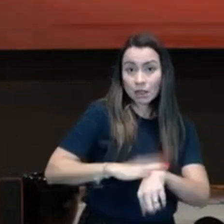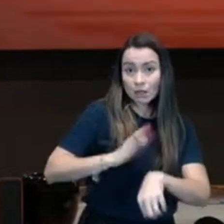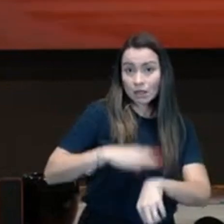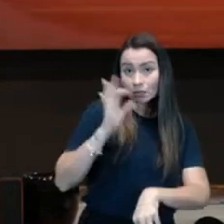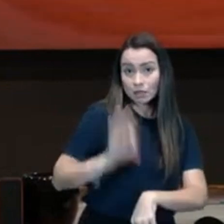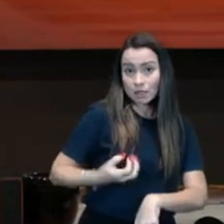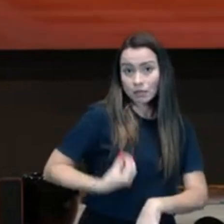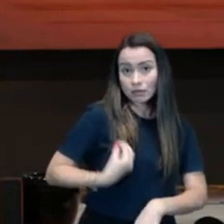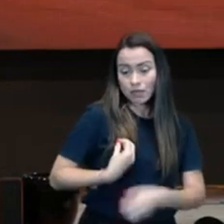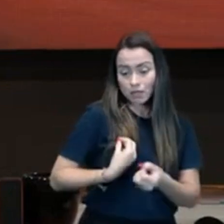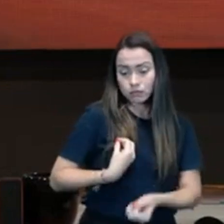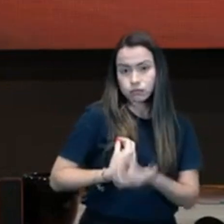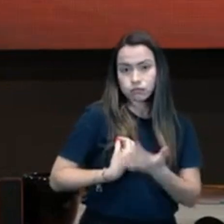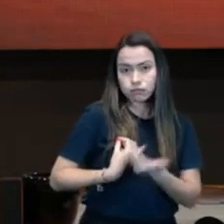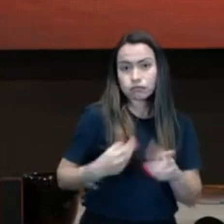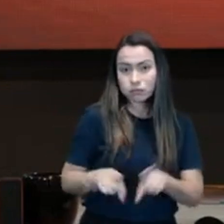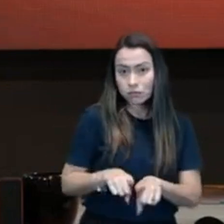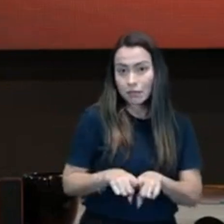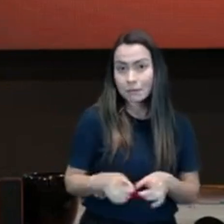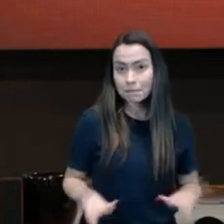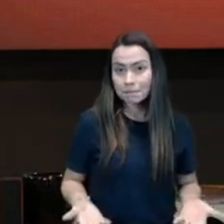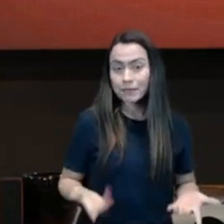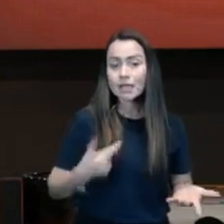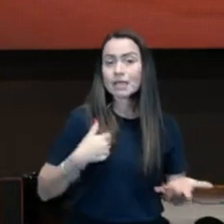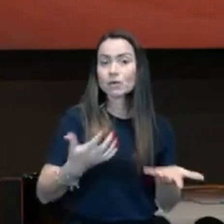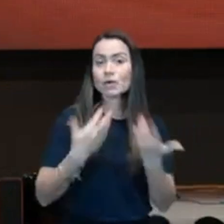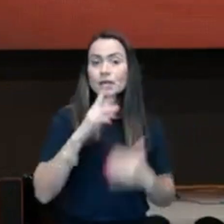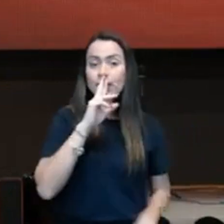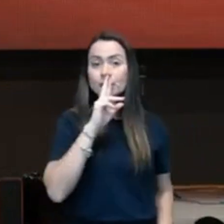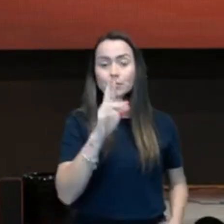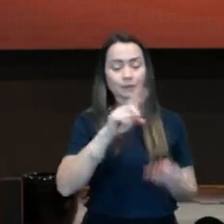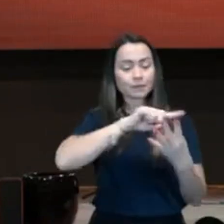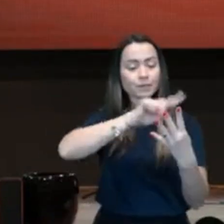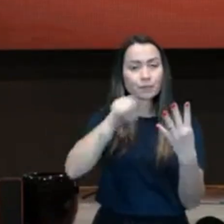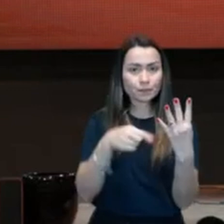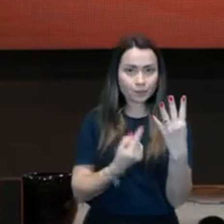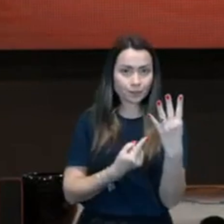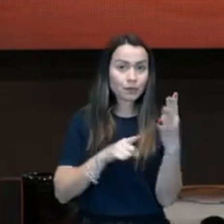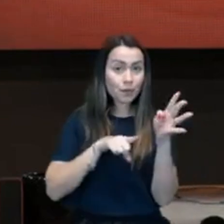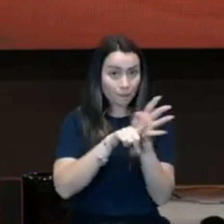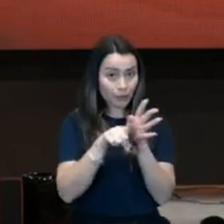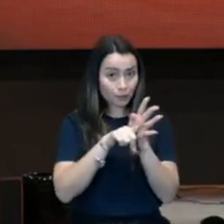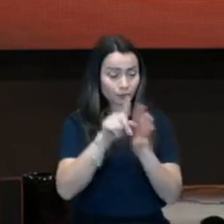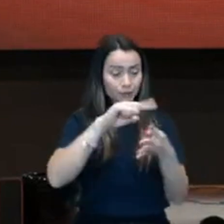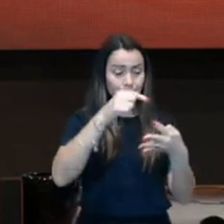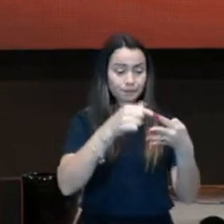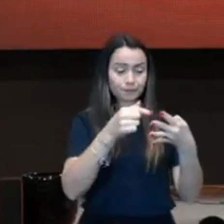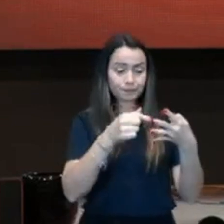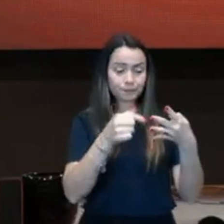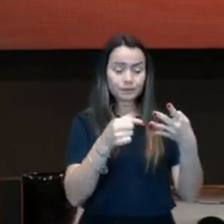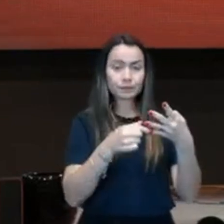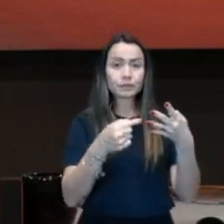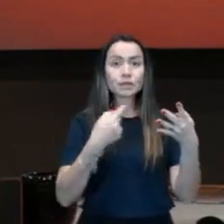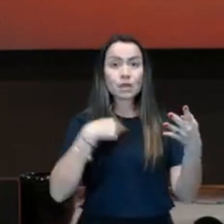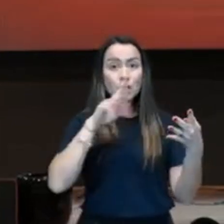E eu queria responder quatro perguntas. em cima desse texto, em cima dessa palavra.